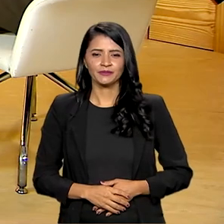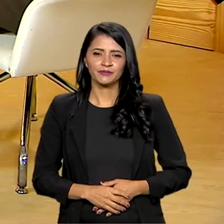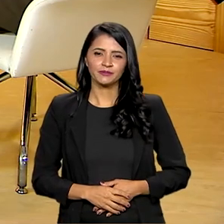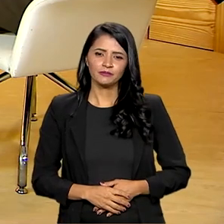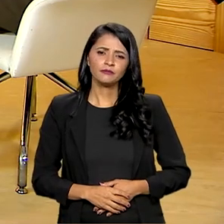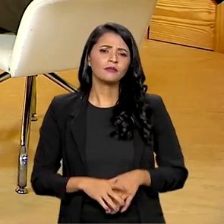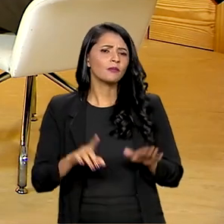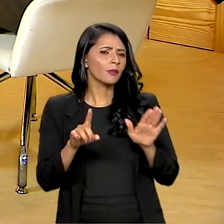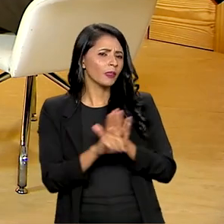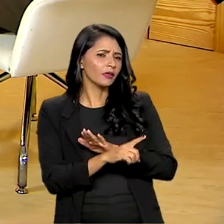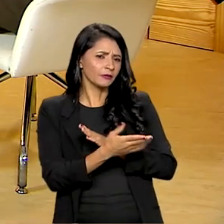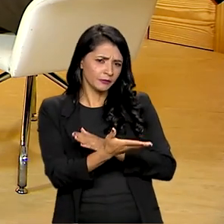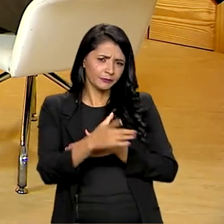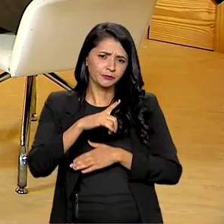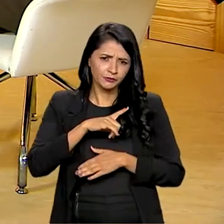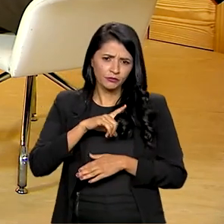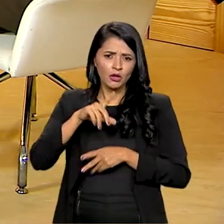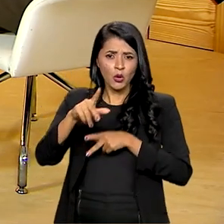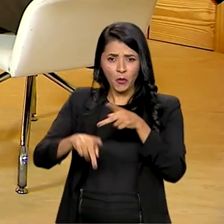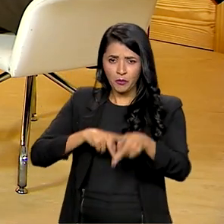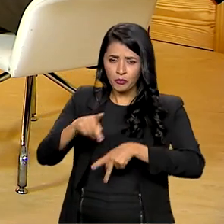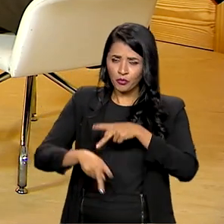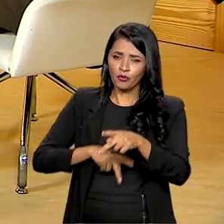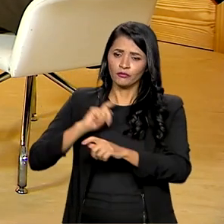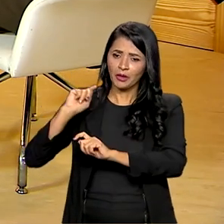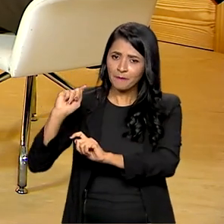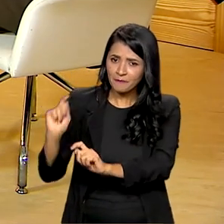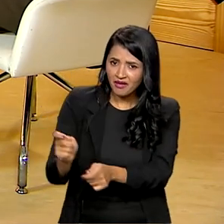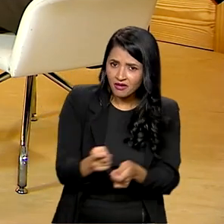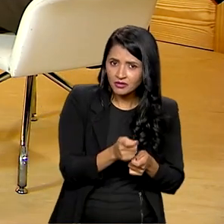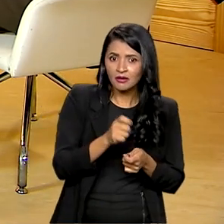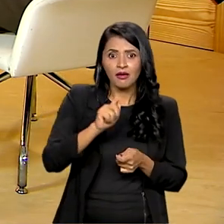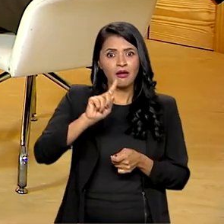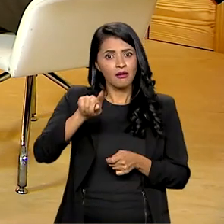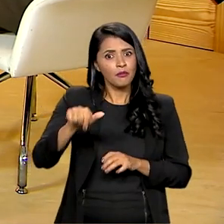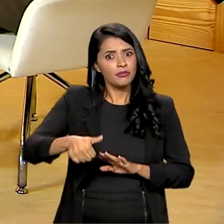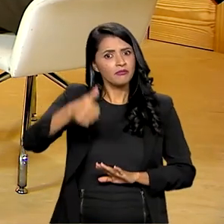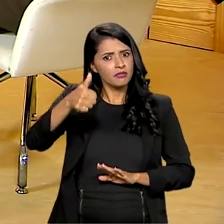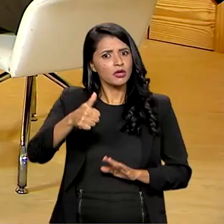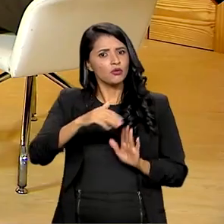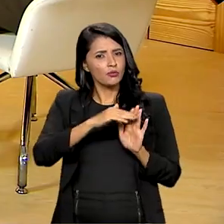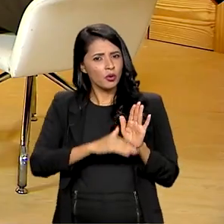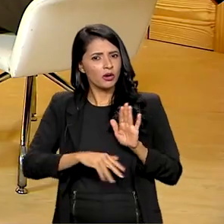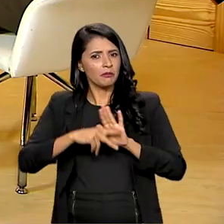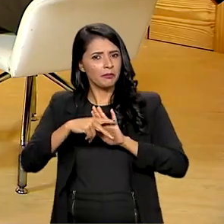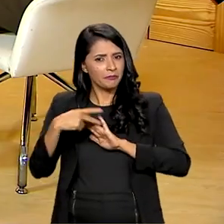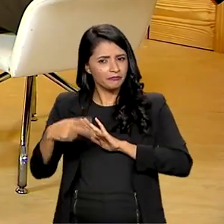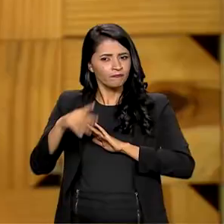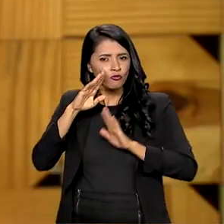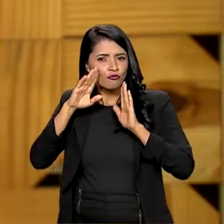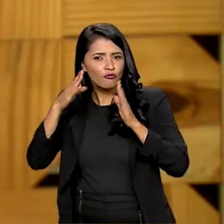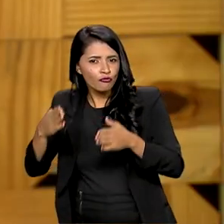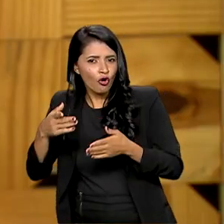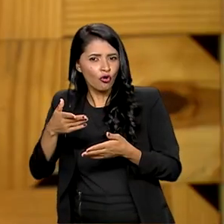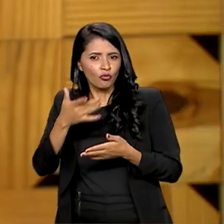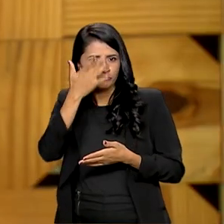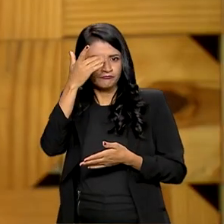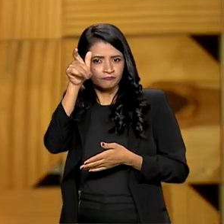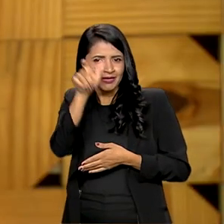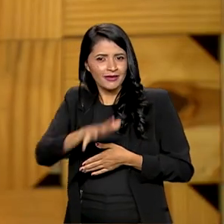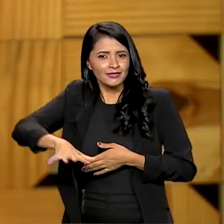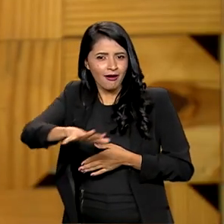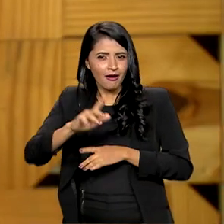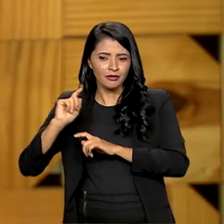Secretário, o Povos da Pesca Artesanal é o primeiro programa de governo voltado exclusivamente para esse segmento